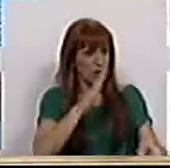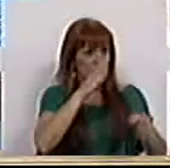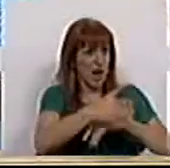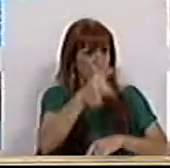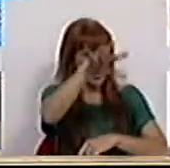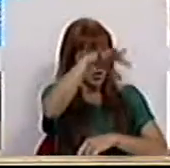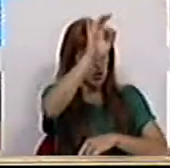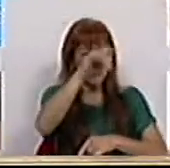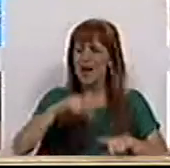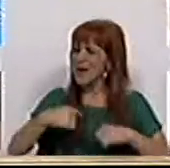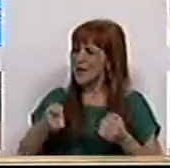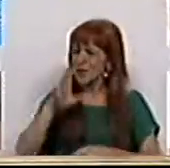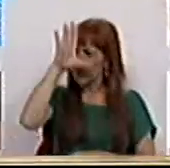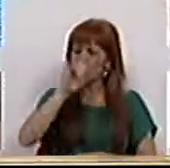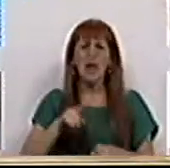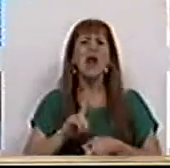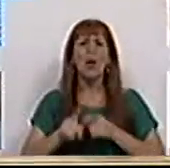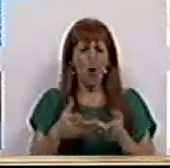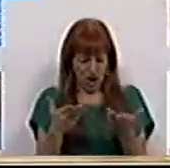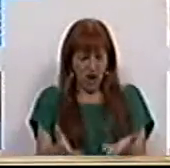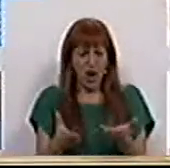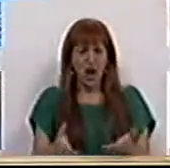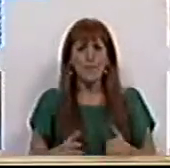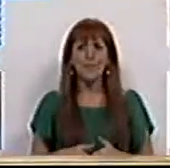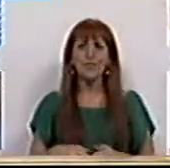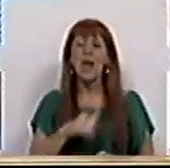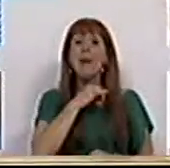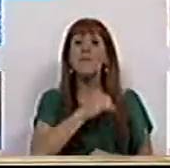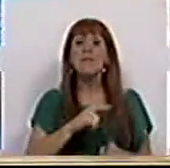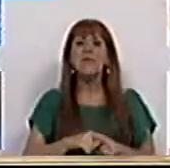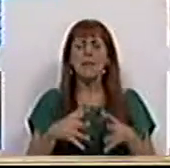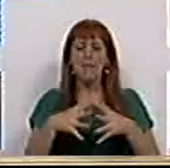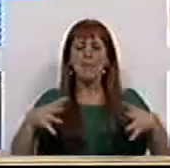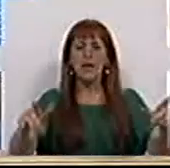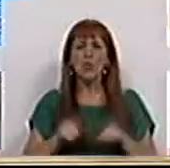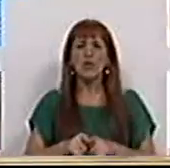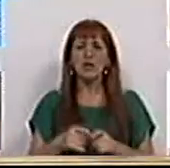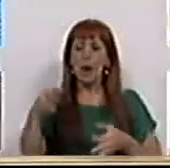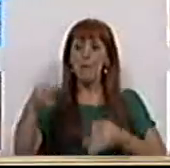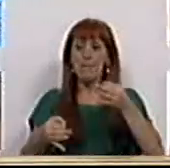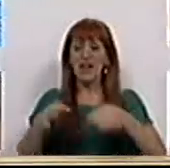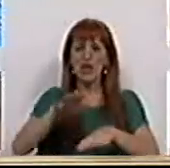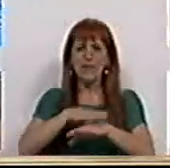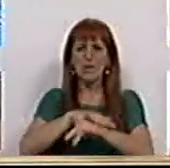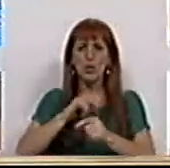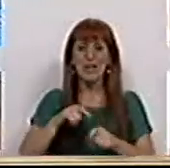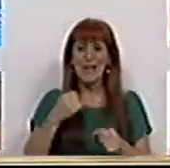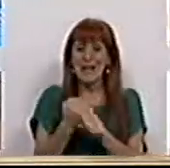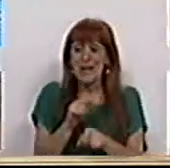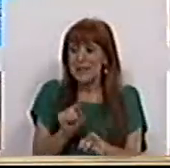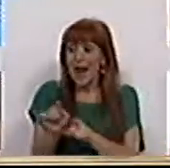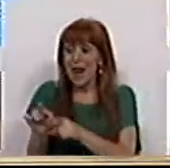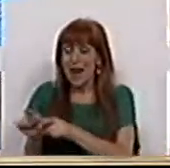direto. Esta iniciativa do Governo trata disso mesmo. Permite a expansão dos aparelhos administrativos destas